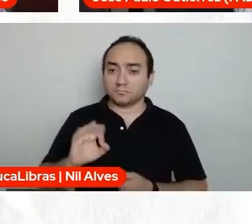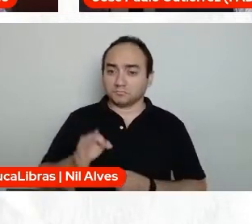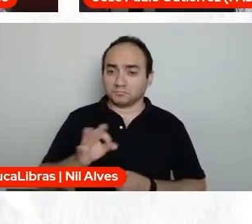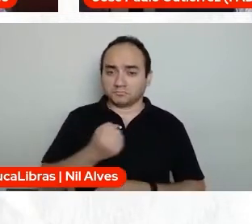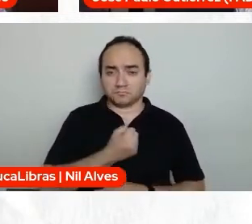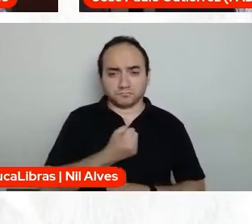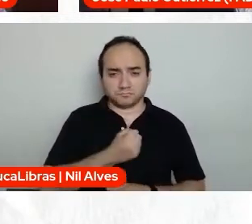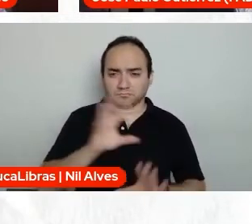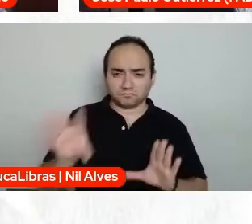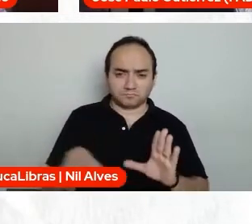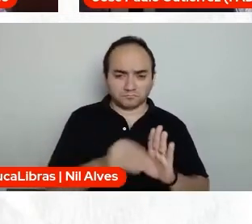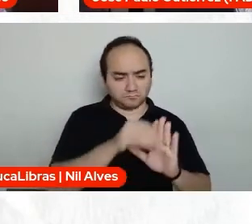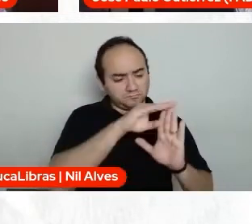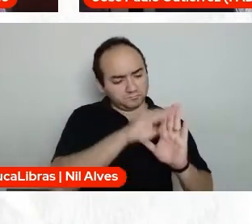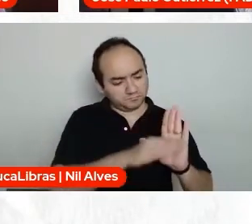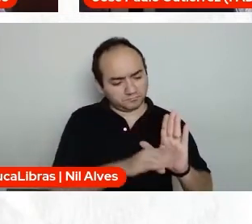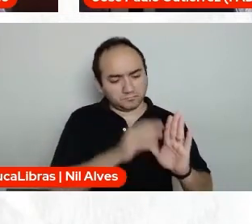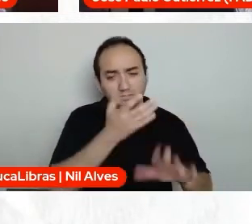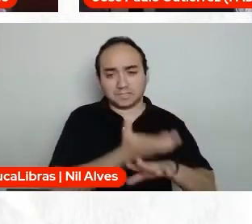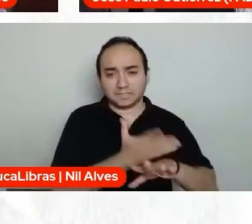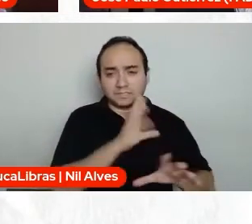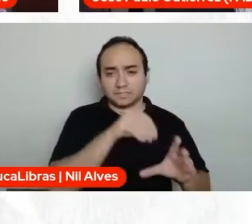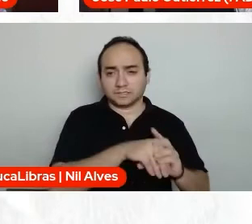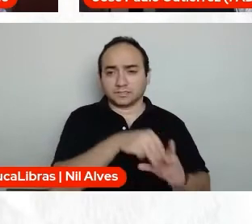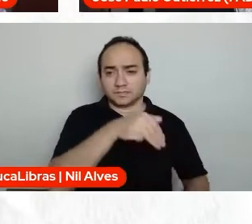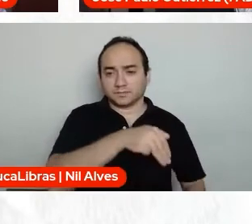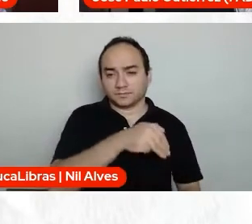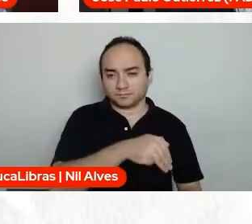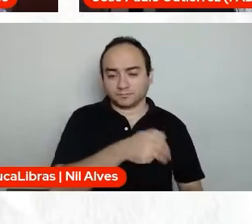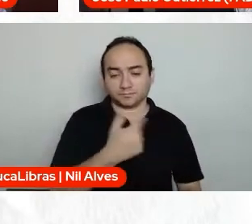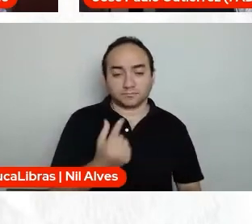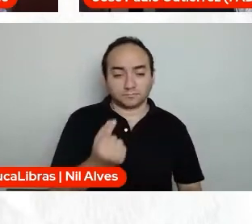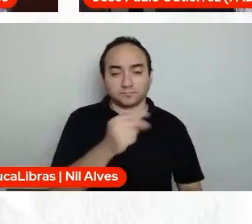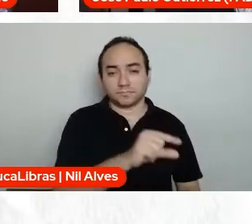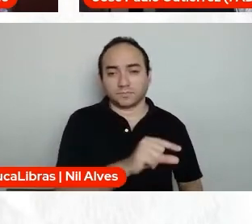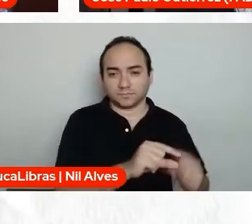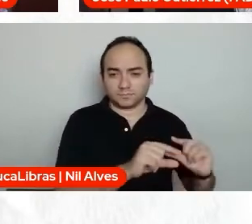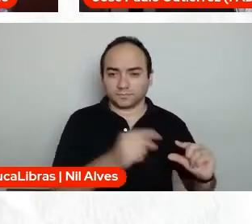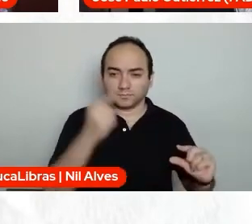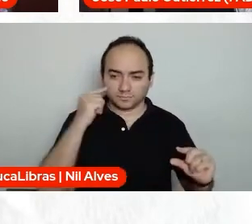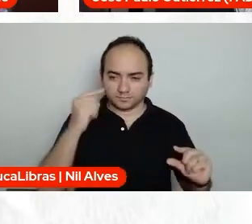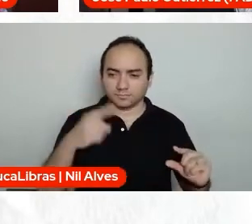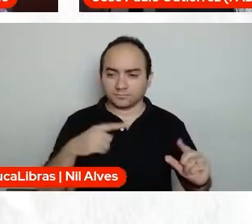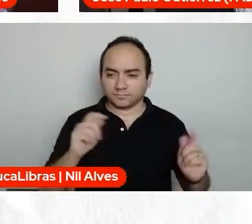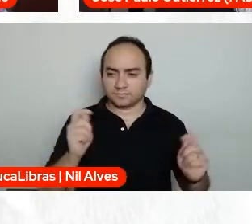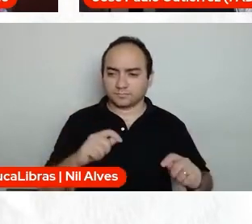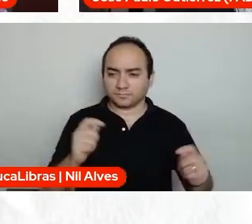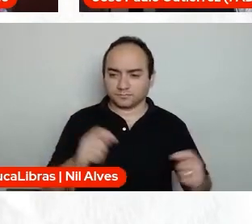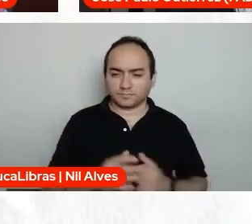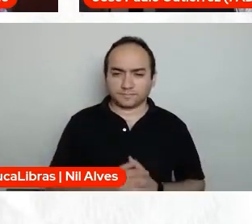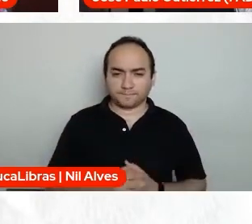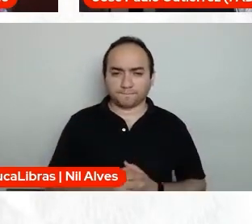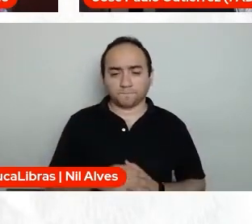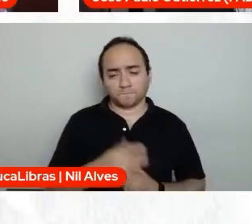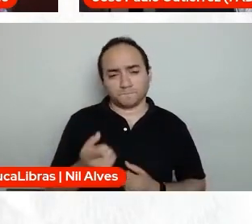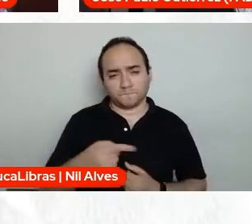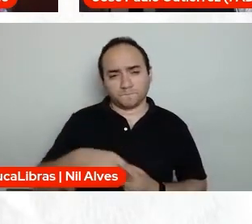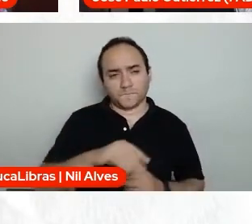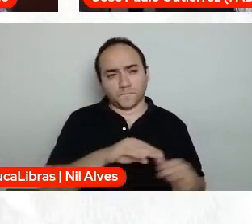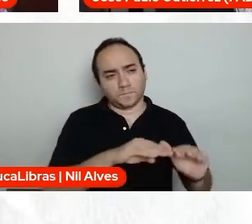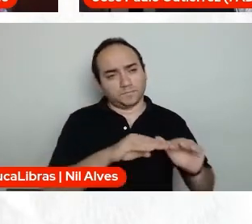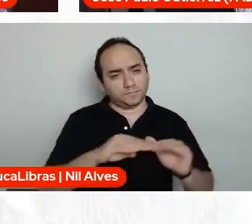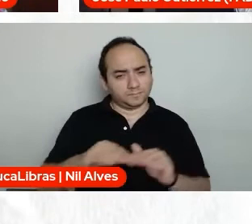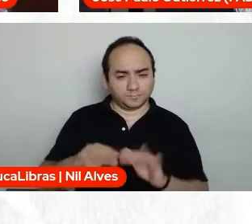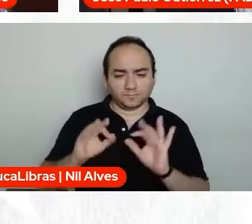uma coisa mais magnífica do mundo. Então, vamos ocupar, né? Então, a reação deles, como eu disse, segue o padrão. É uma reação